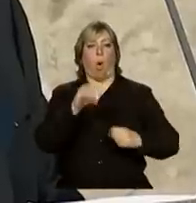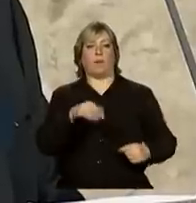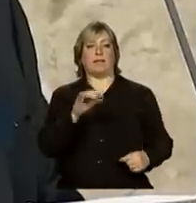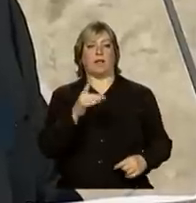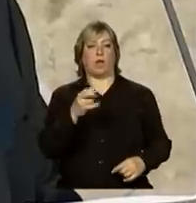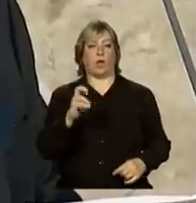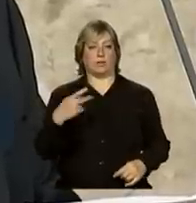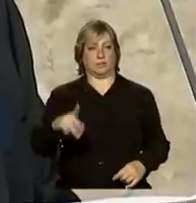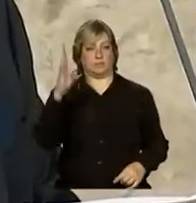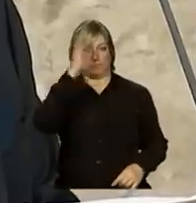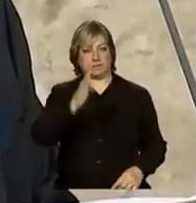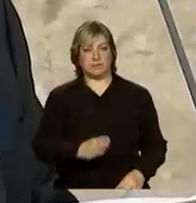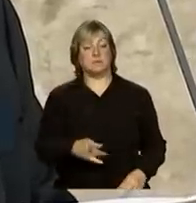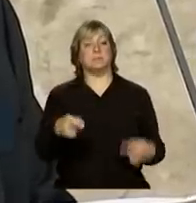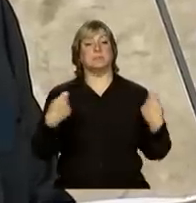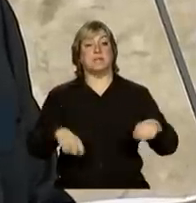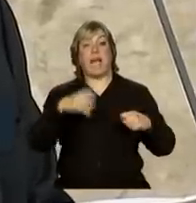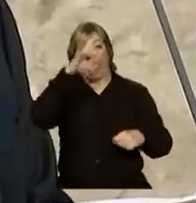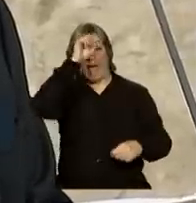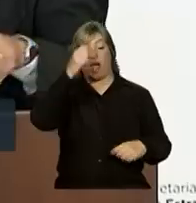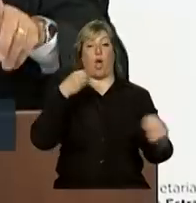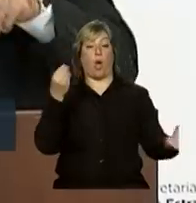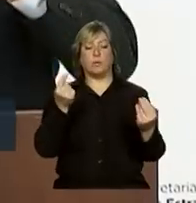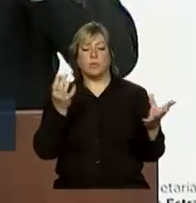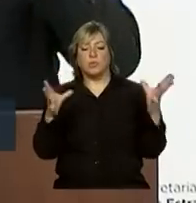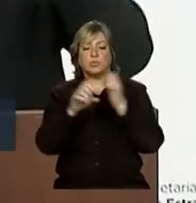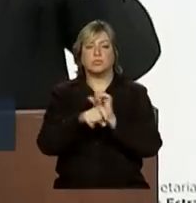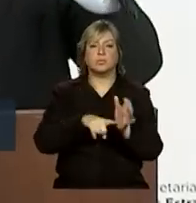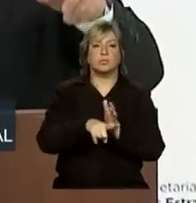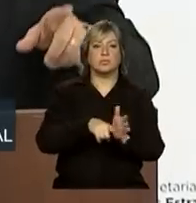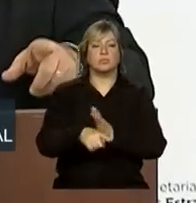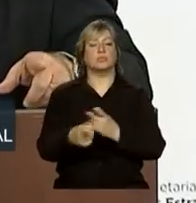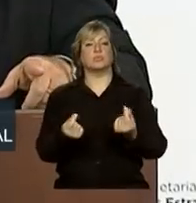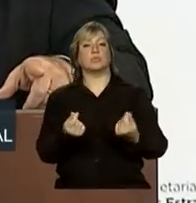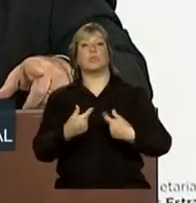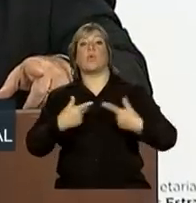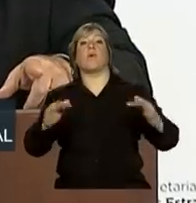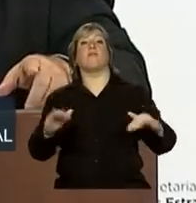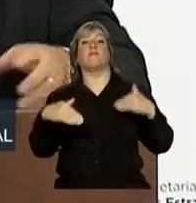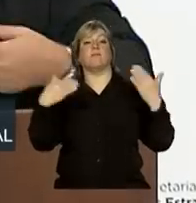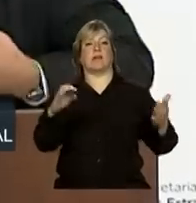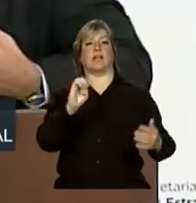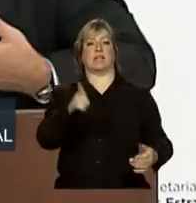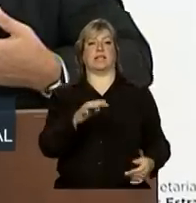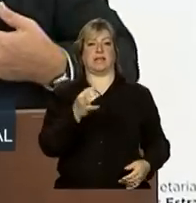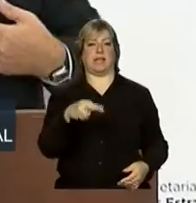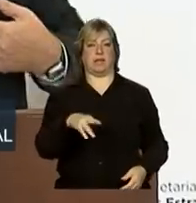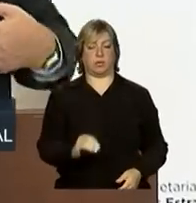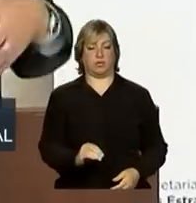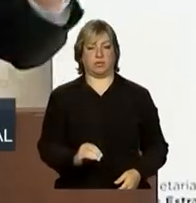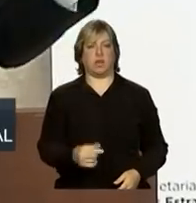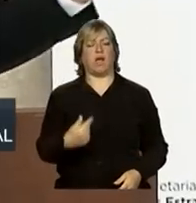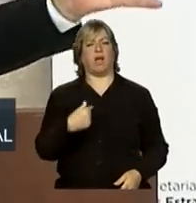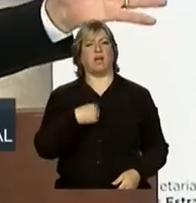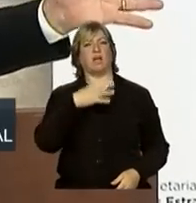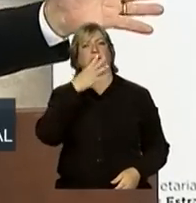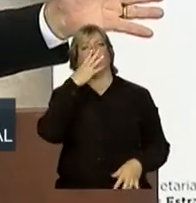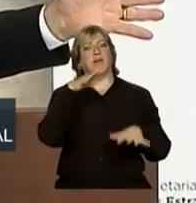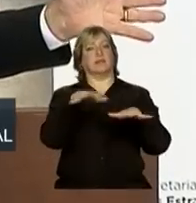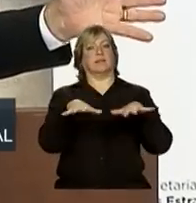precisam aprender a contabilizar as externalidades. Eu, como contador, fiquei